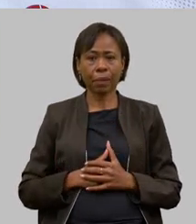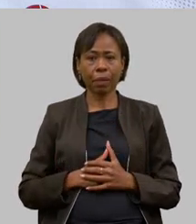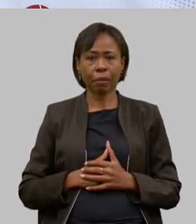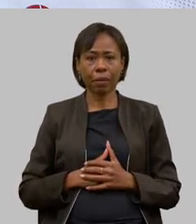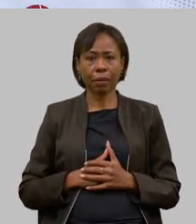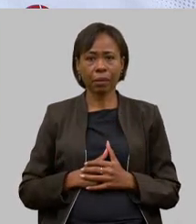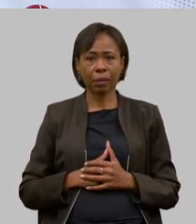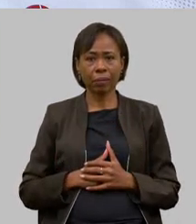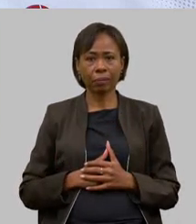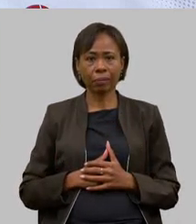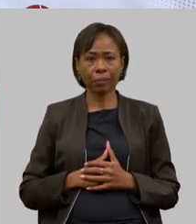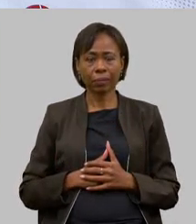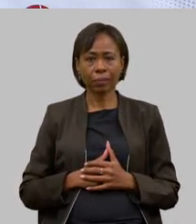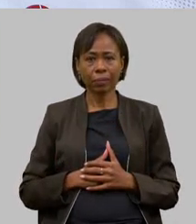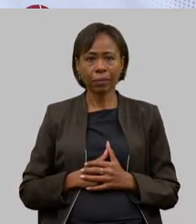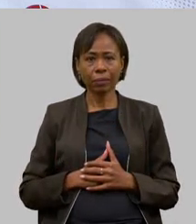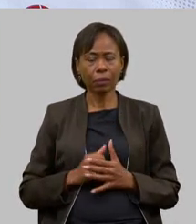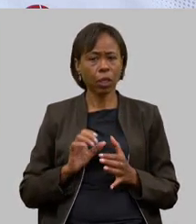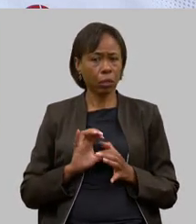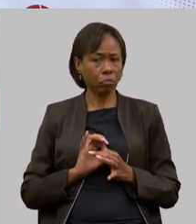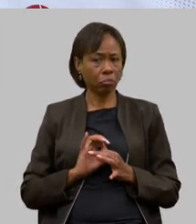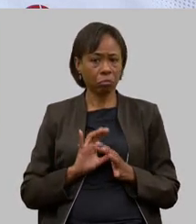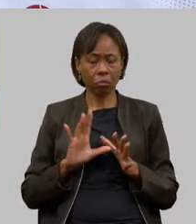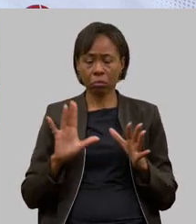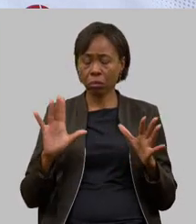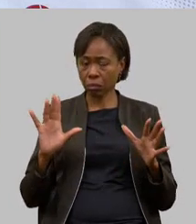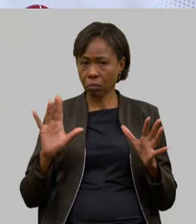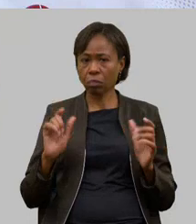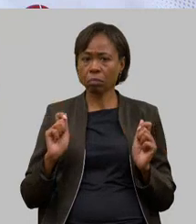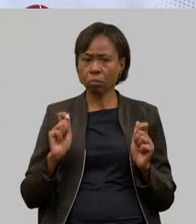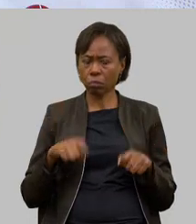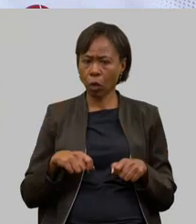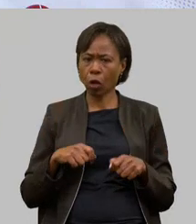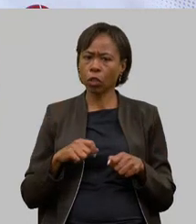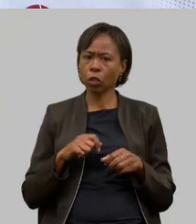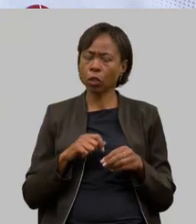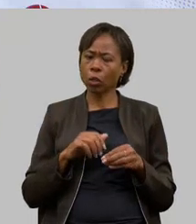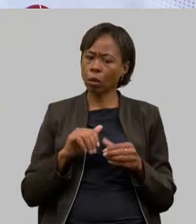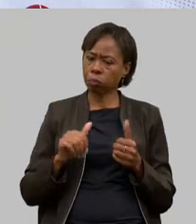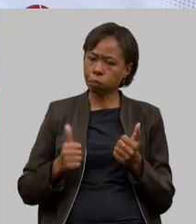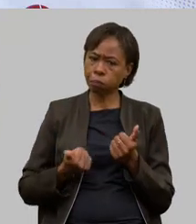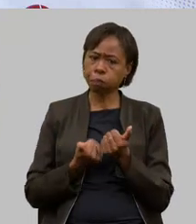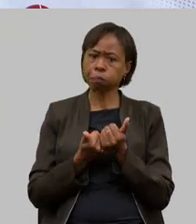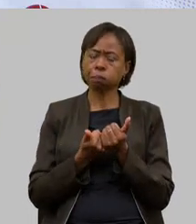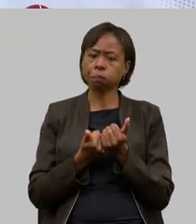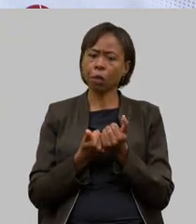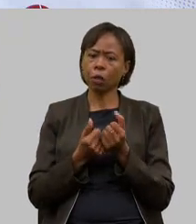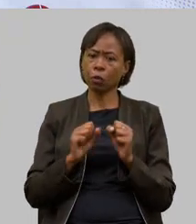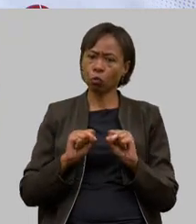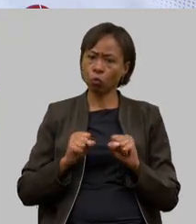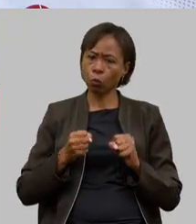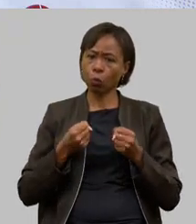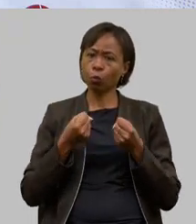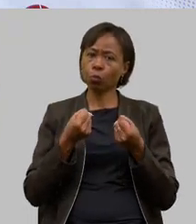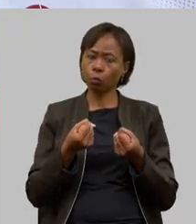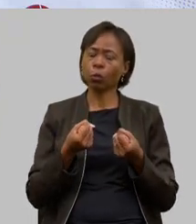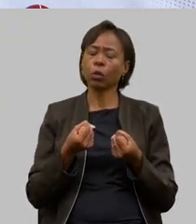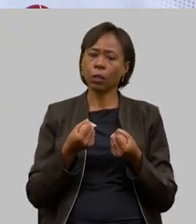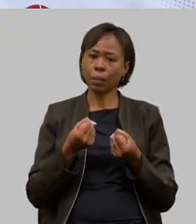nos colocamos à disposição para somarmos forças cada vez mais para